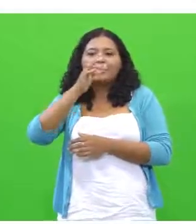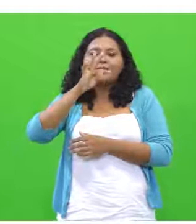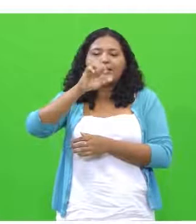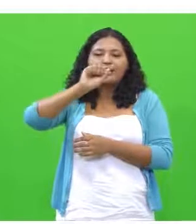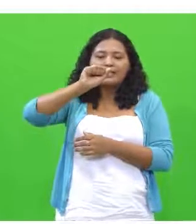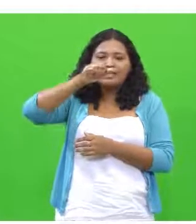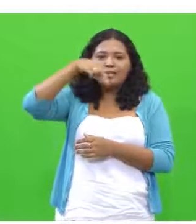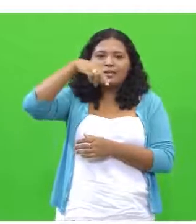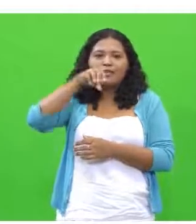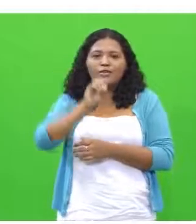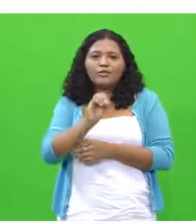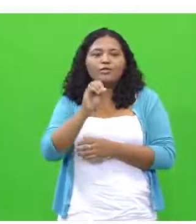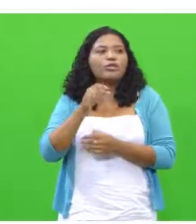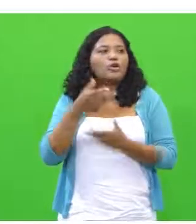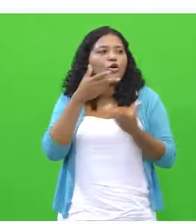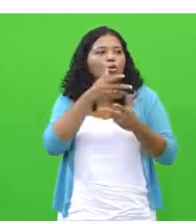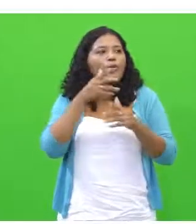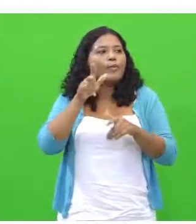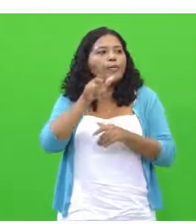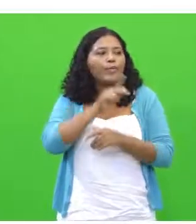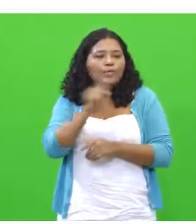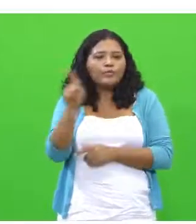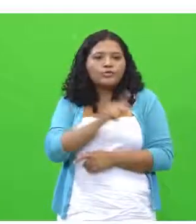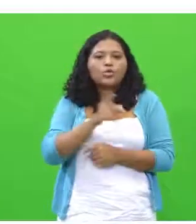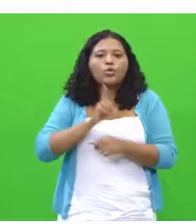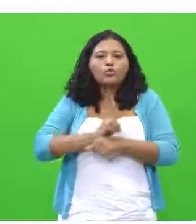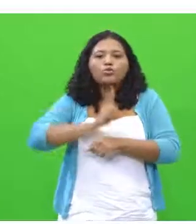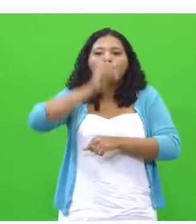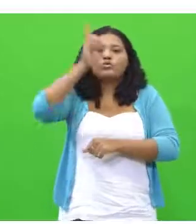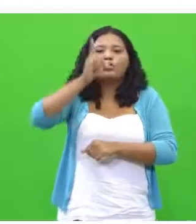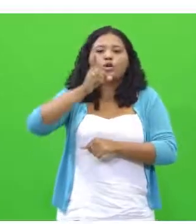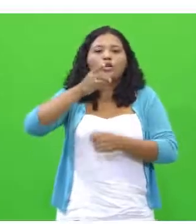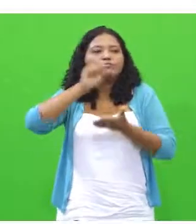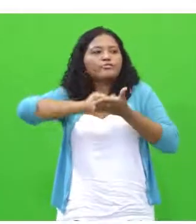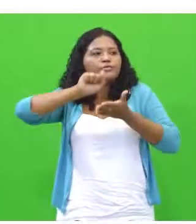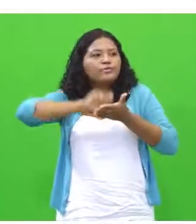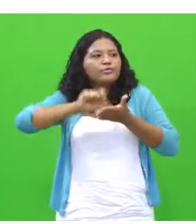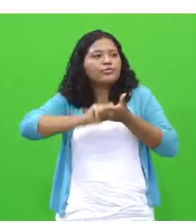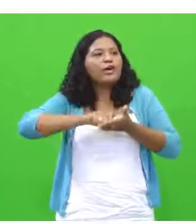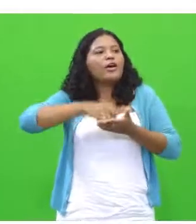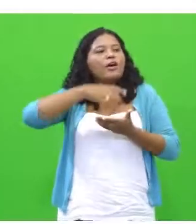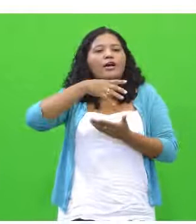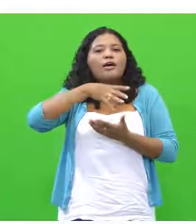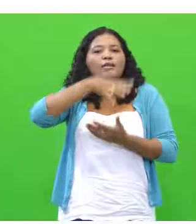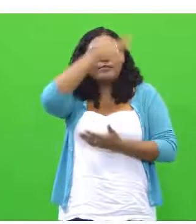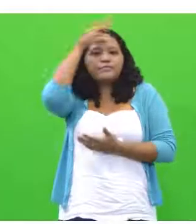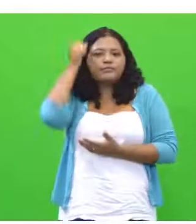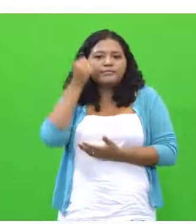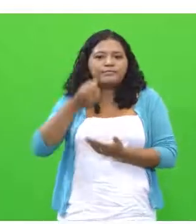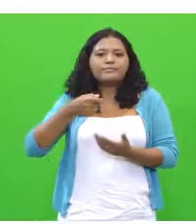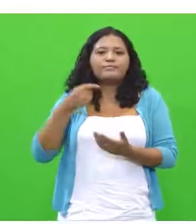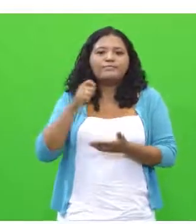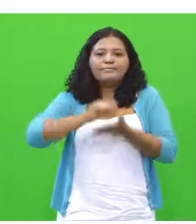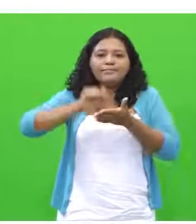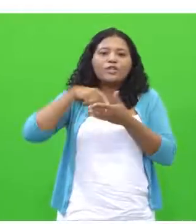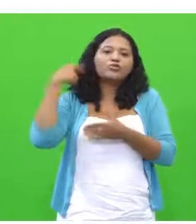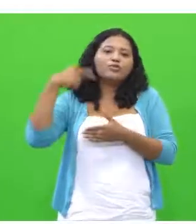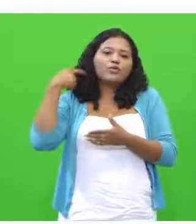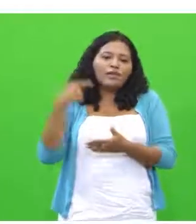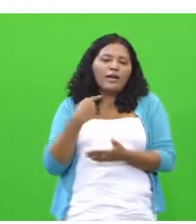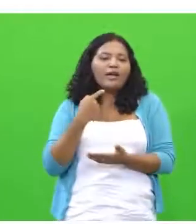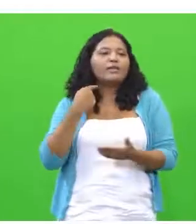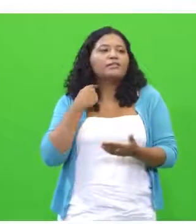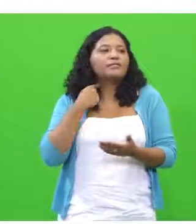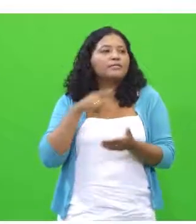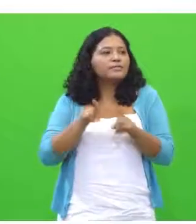pela Universidade de Londres, advogado, escritor, amazonense, que nós quisermos saber o que que